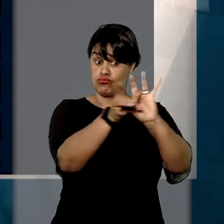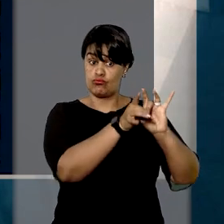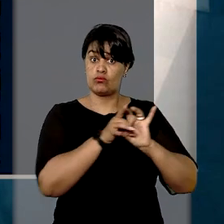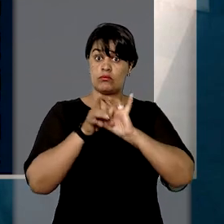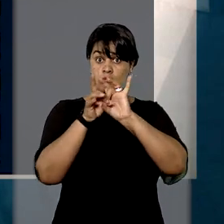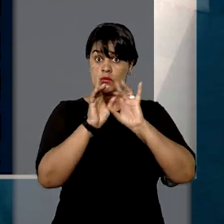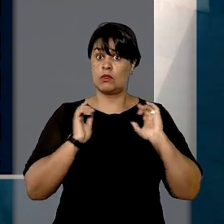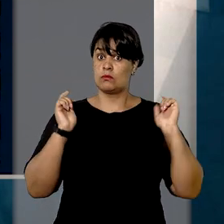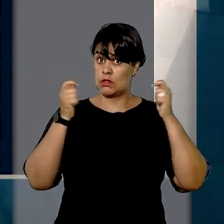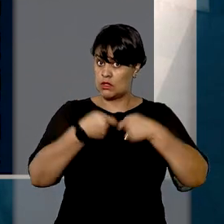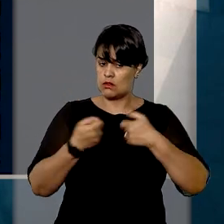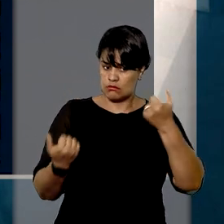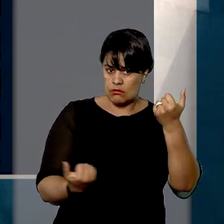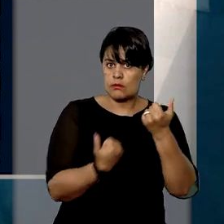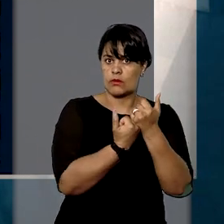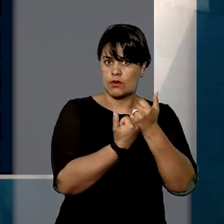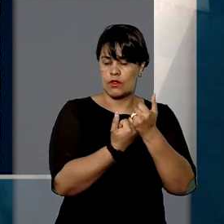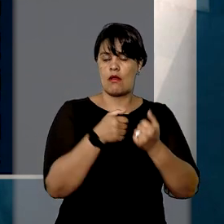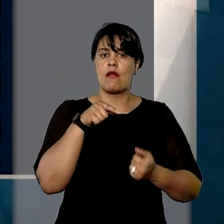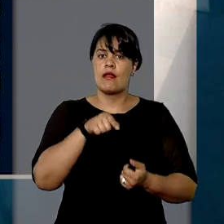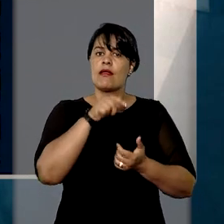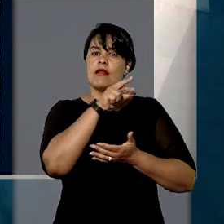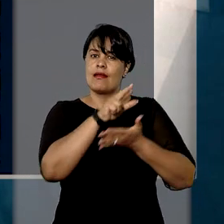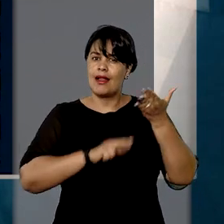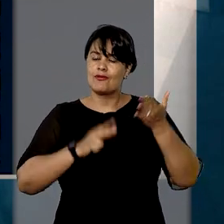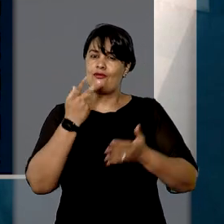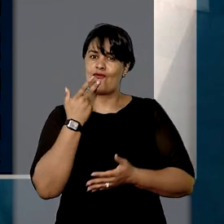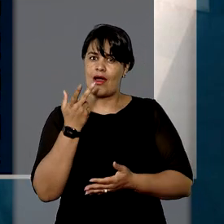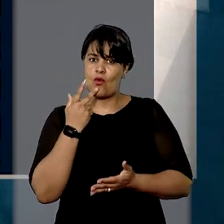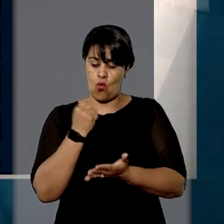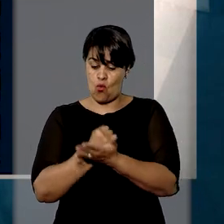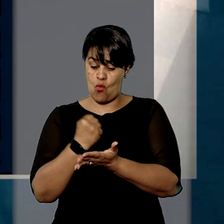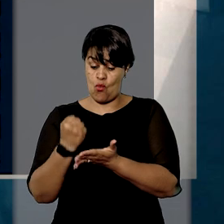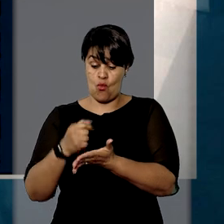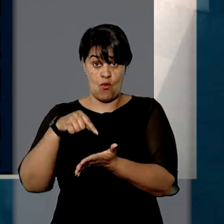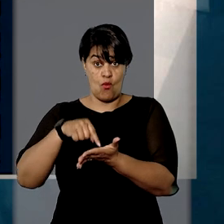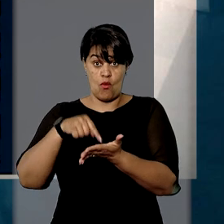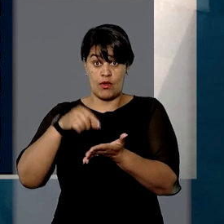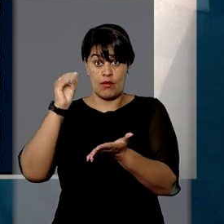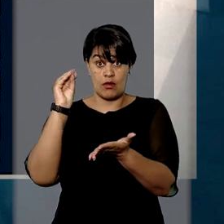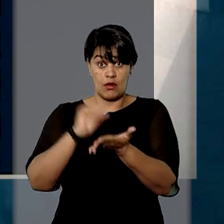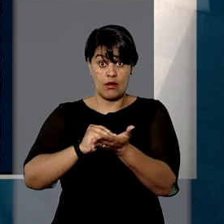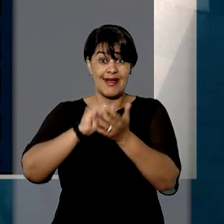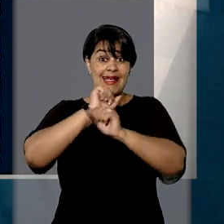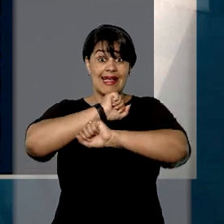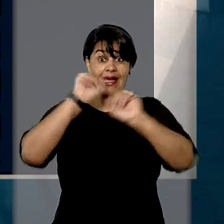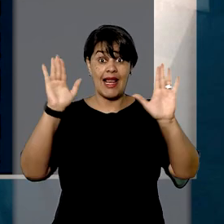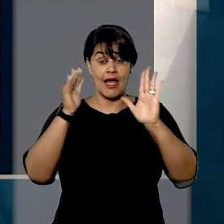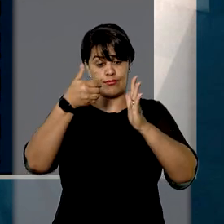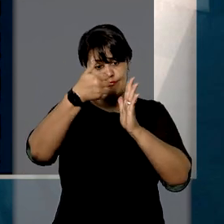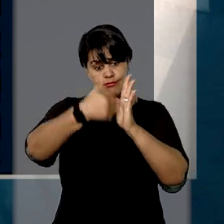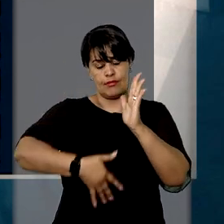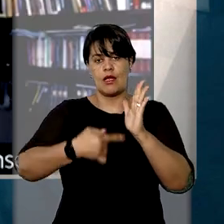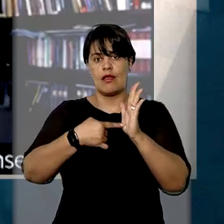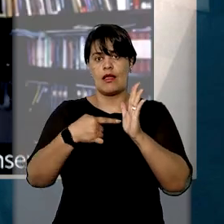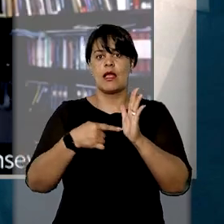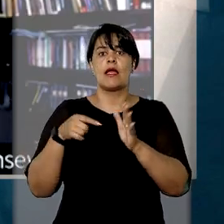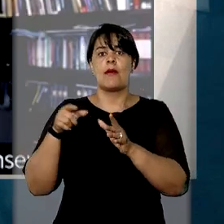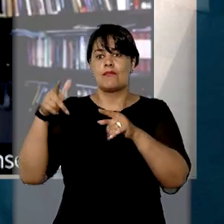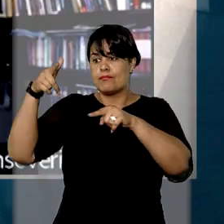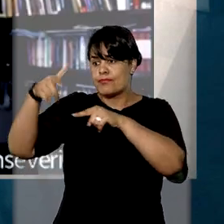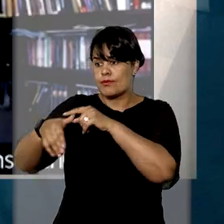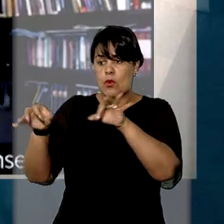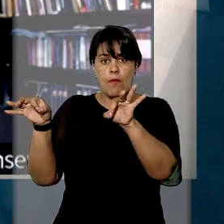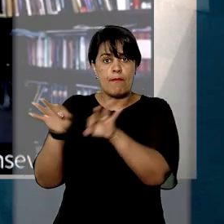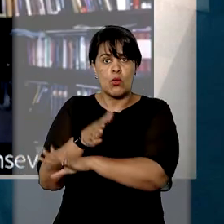demais ministros da terceira turma, o relator ressaltou que no contrato havia cláusula que excluía expressamente a